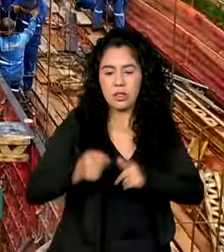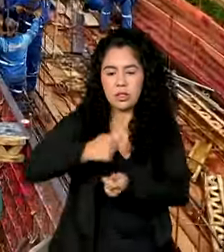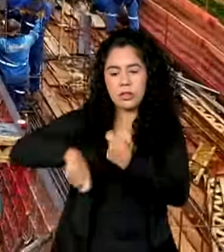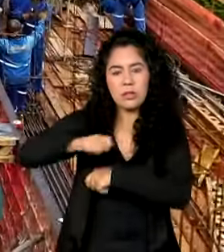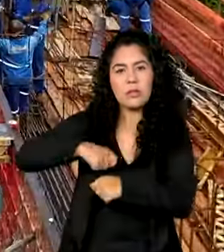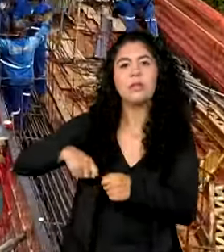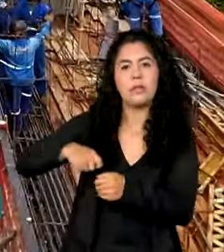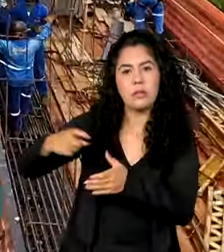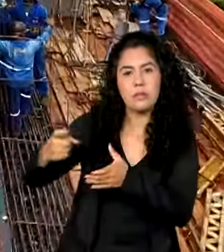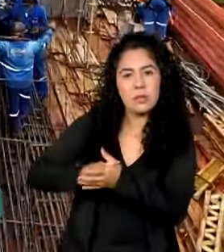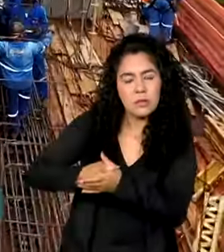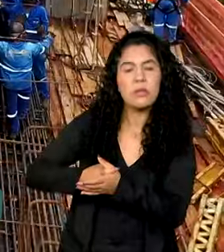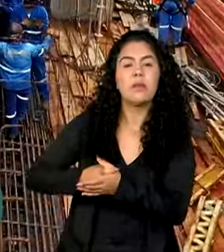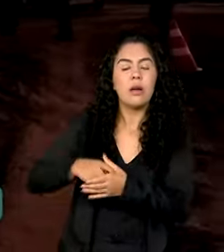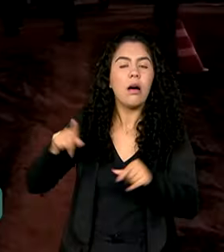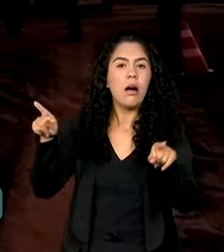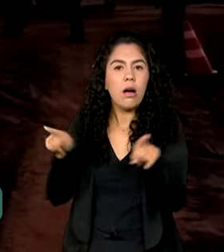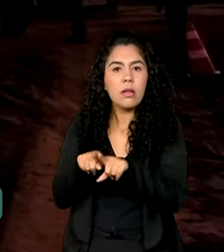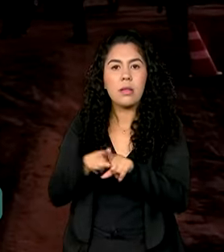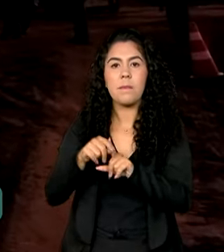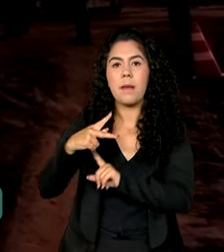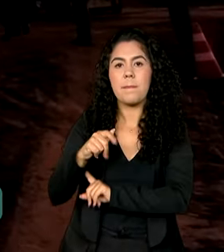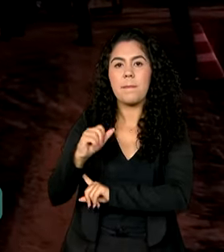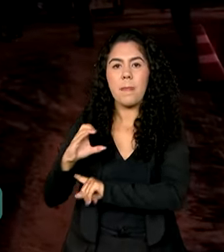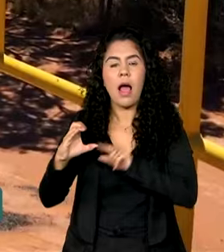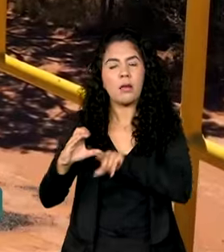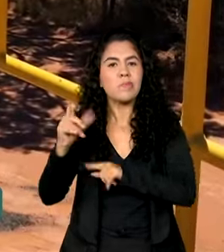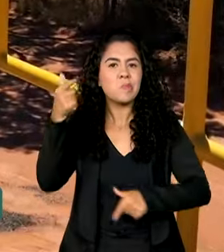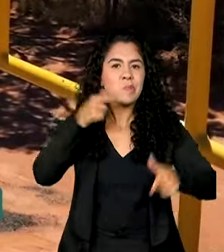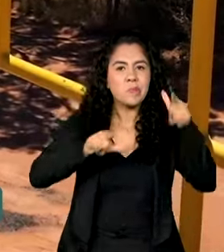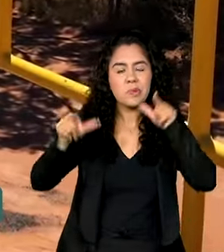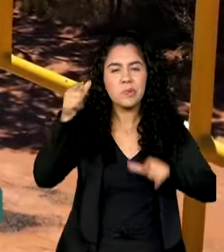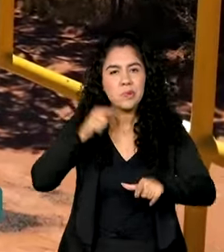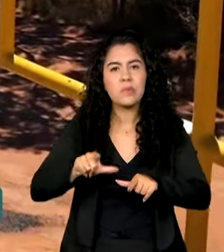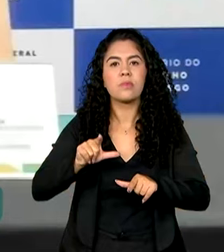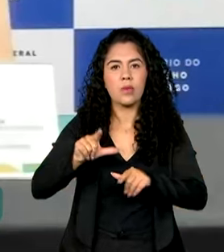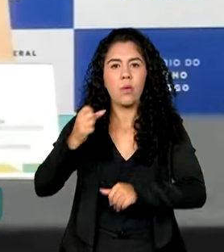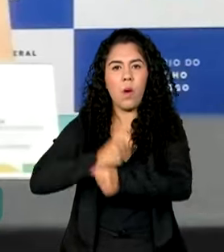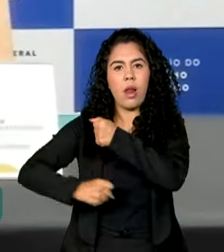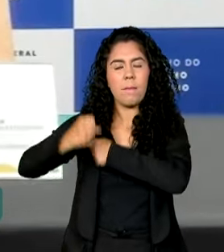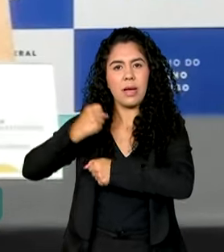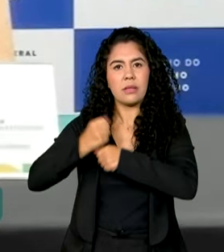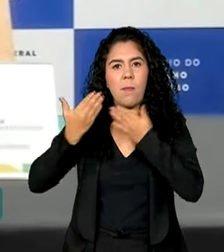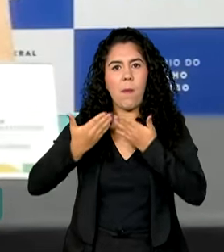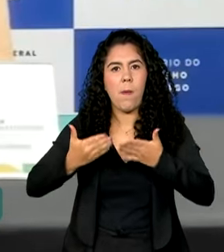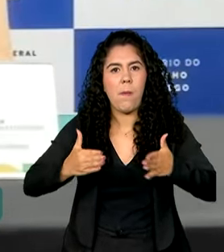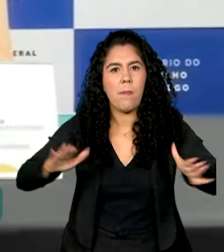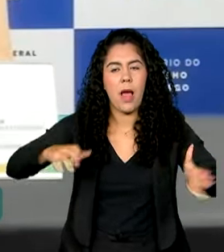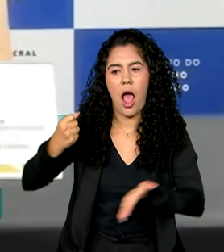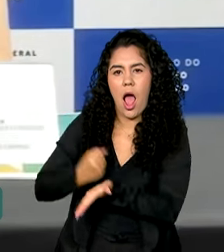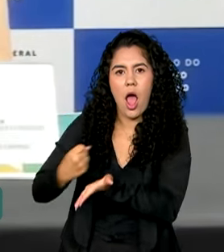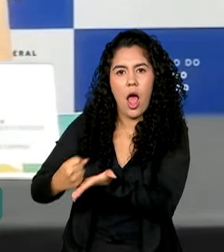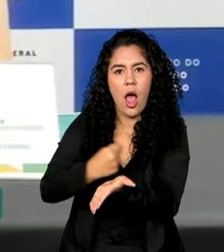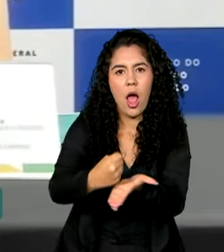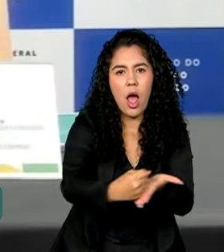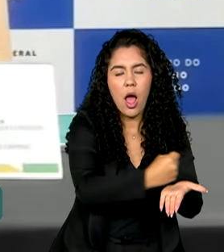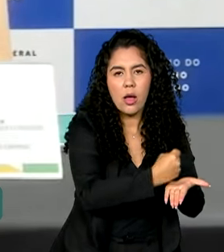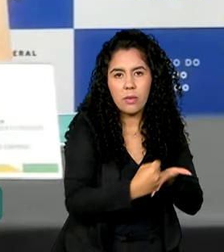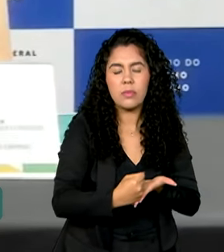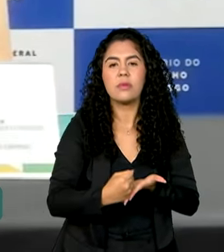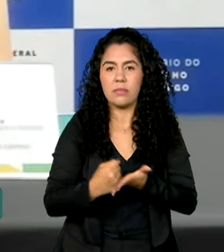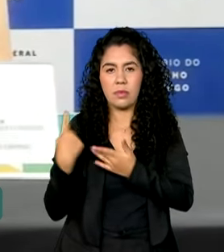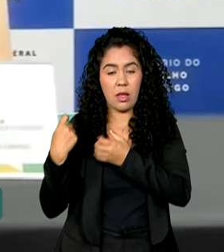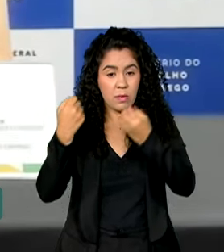ajudaram a alavancar as contratações no ano passado. Teve todo um programa que